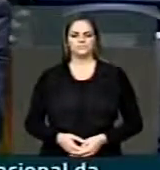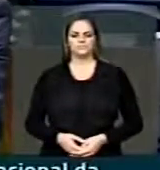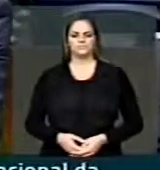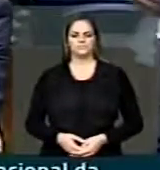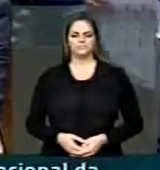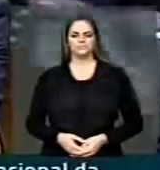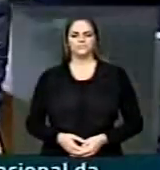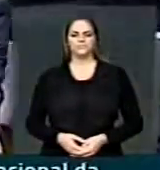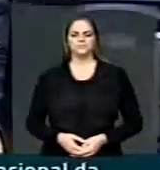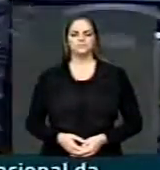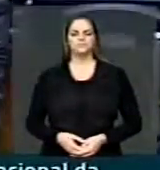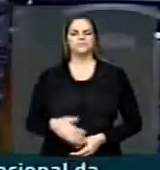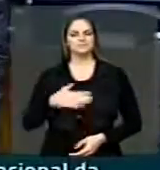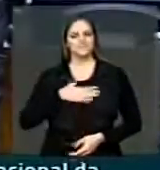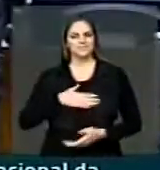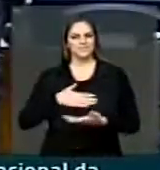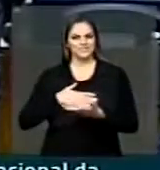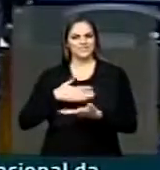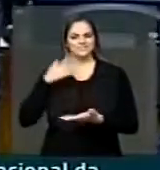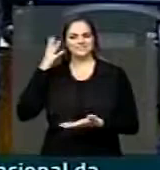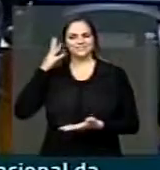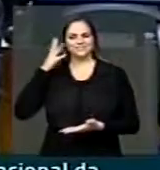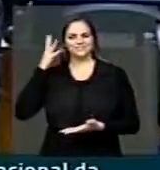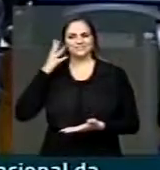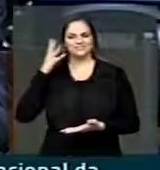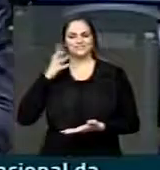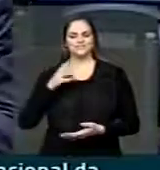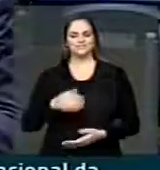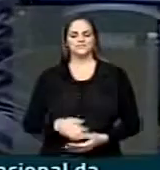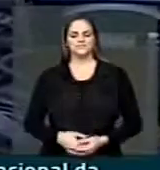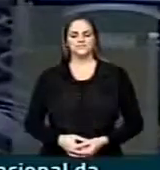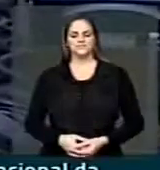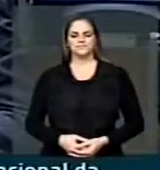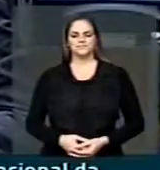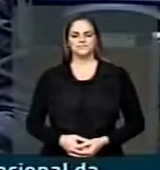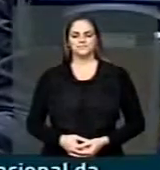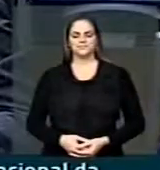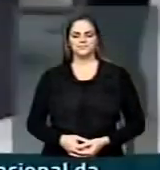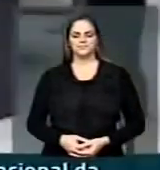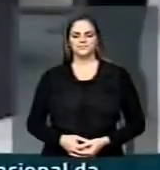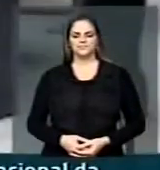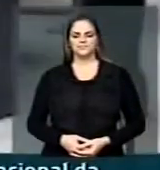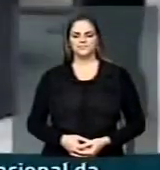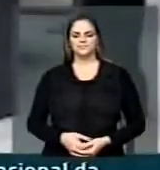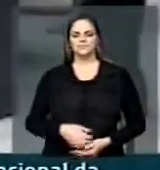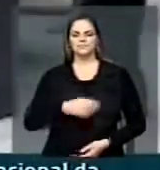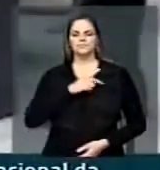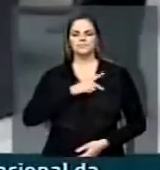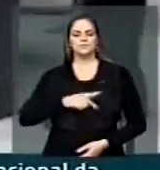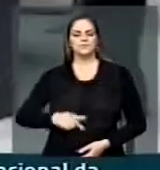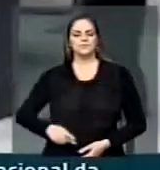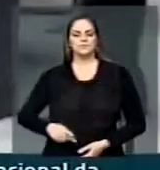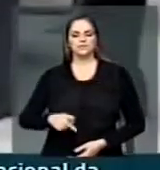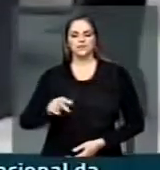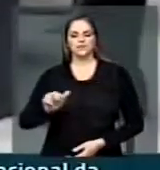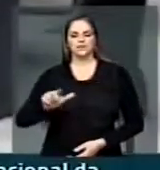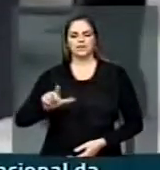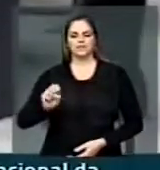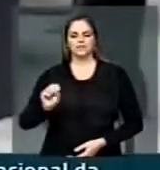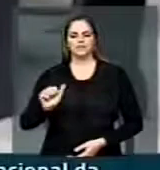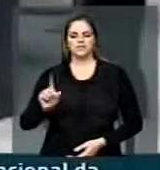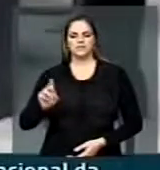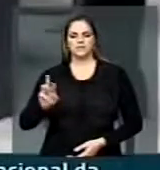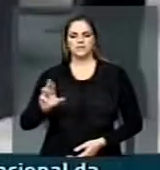12. Mas é um prazer ouvir, Vossa Excelência, a palavra do deputado Rubens Bueno. Apenas, Presidente Alessandro Mouron, que